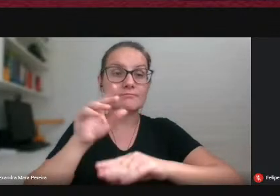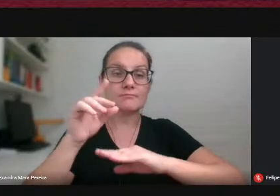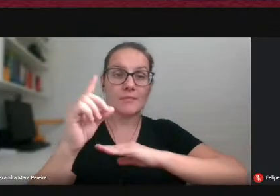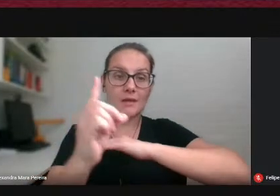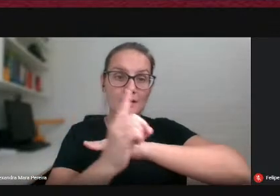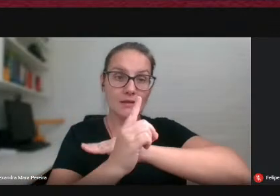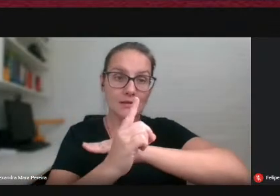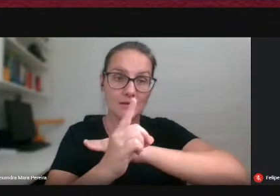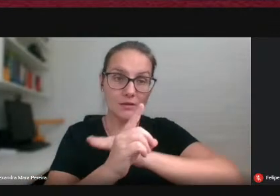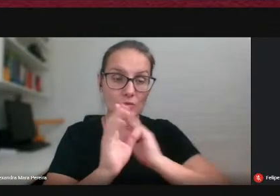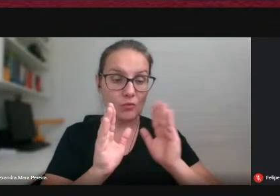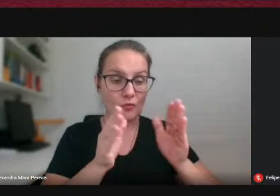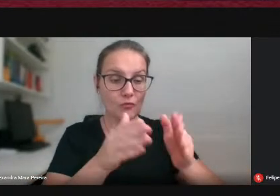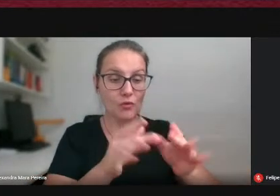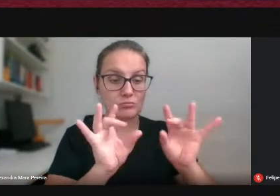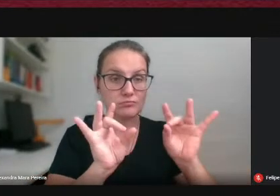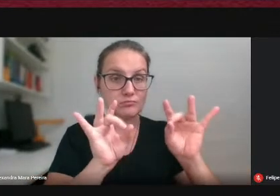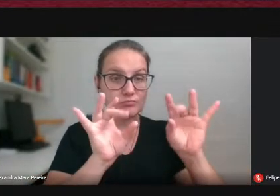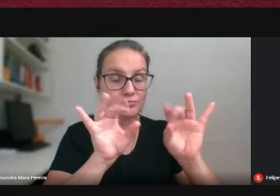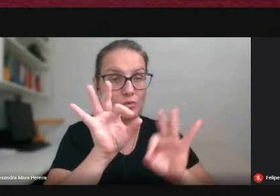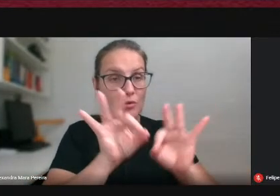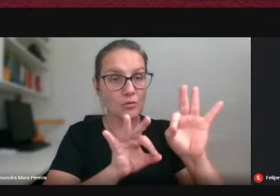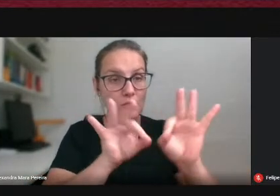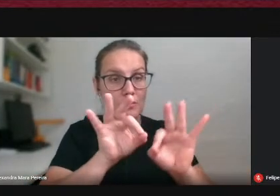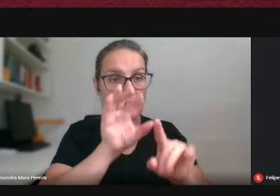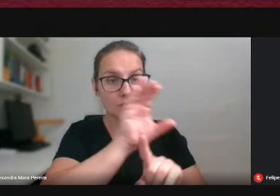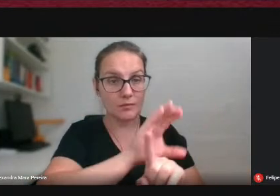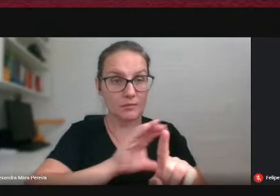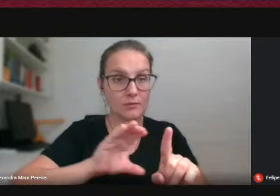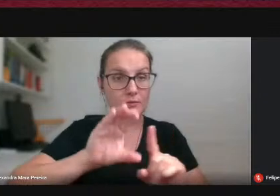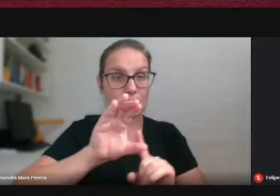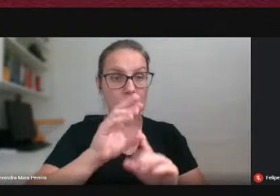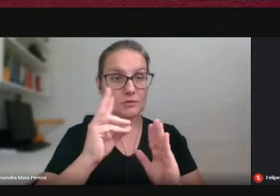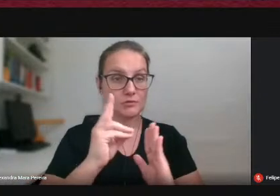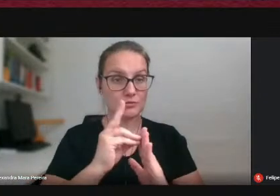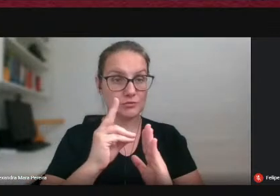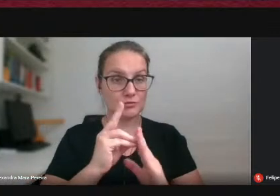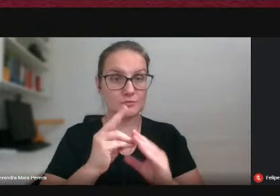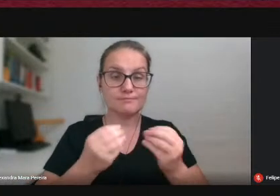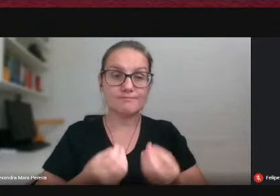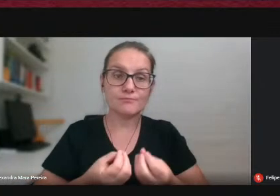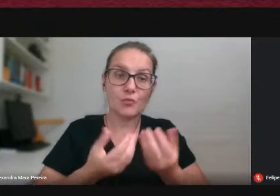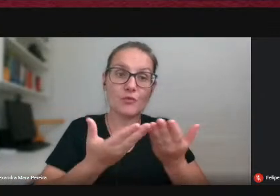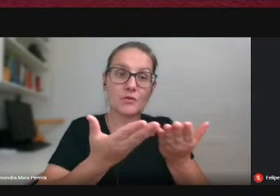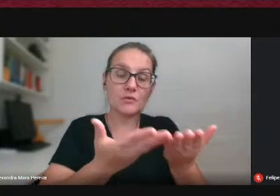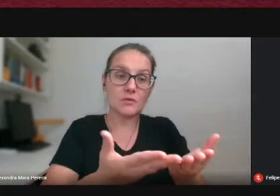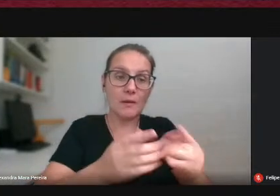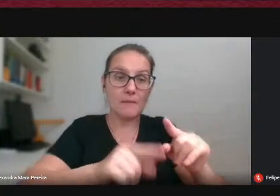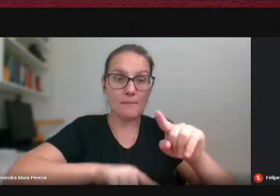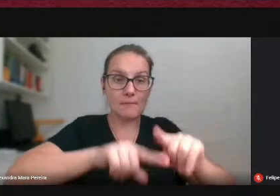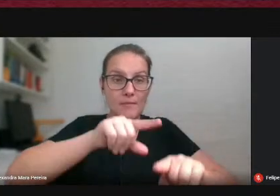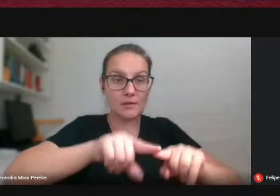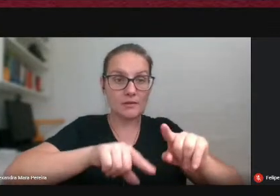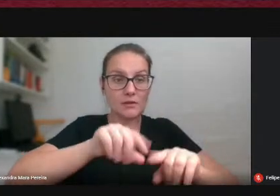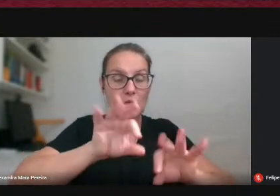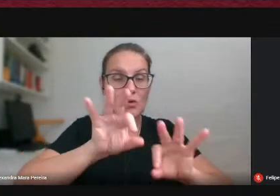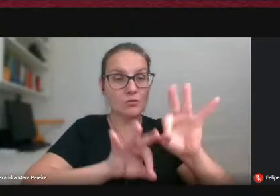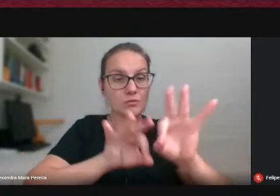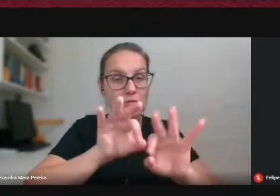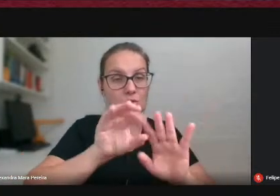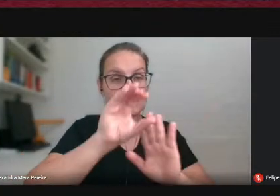especificidades da organização comunitária oferecer subsídios à elaboração de currículos